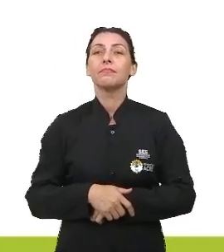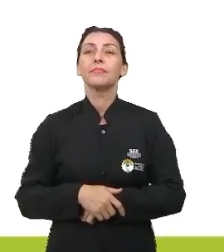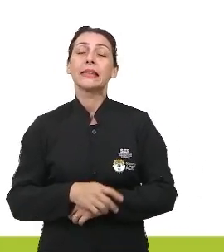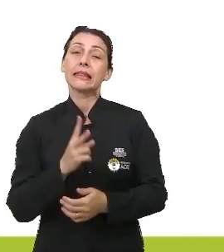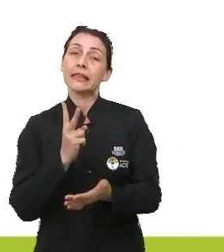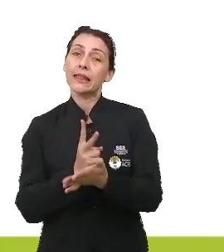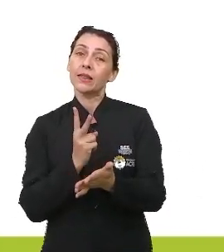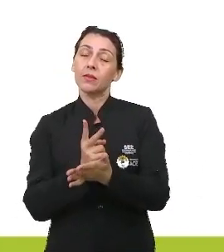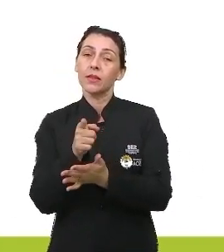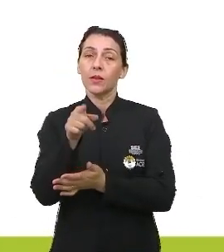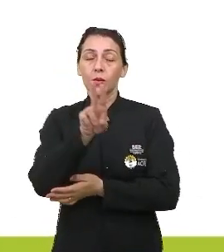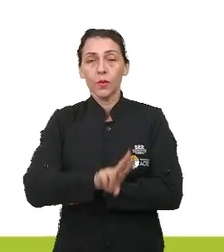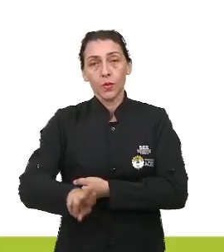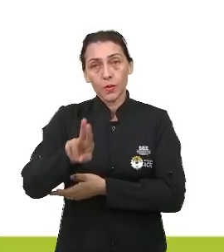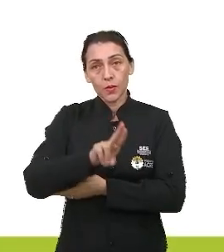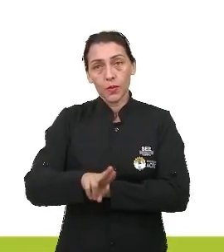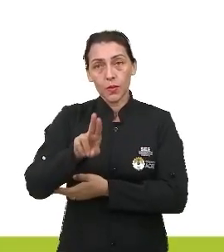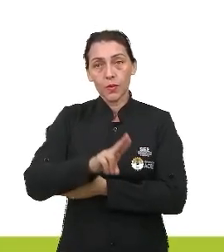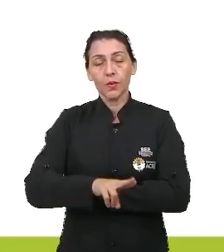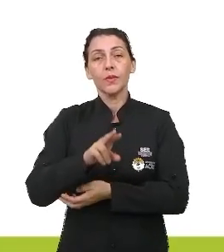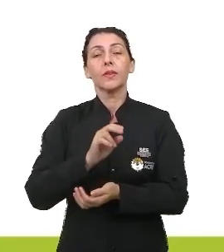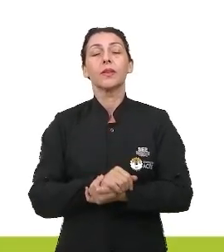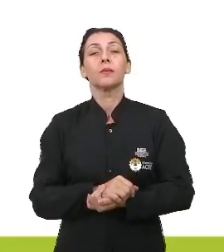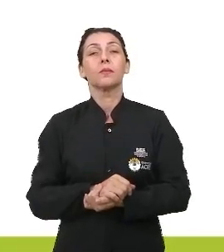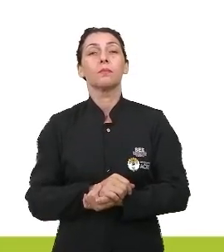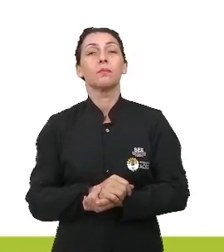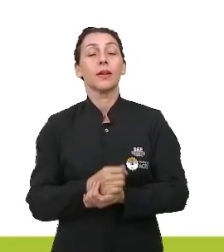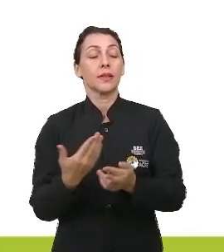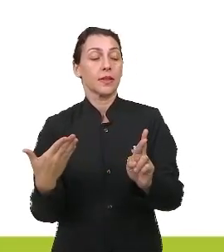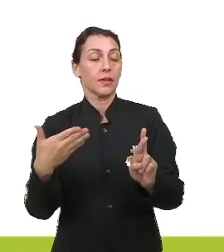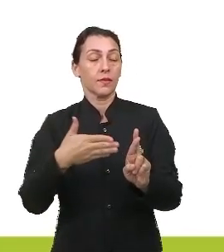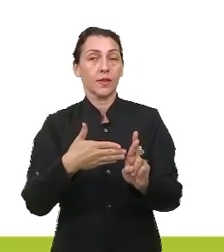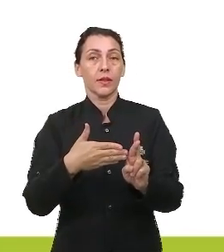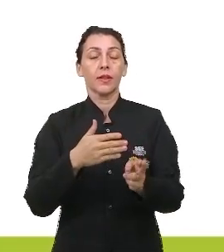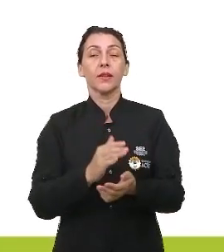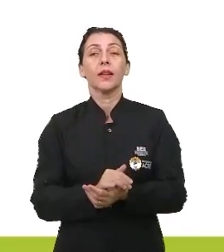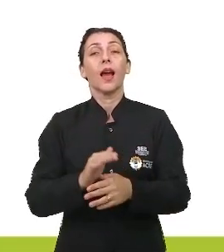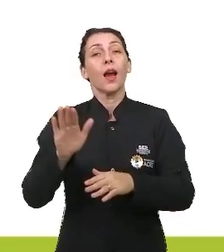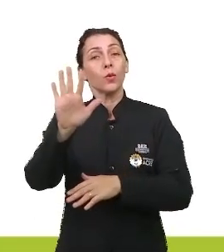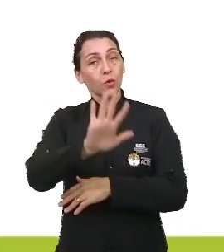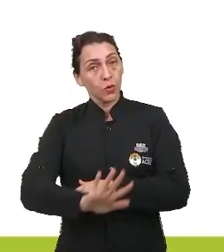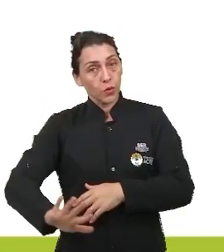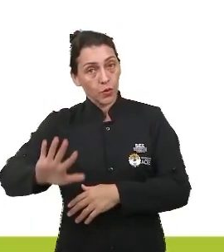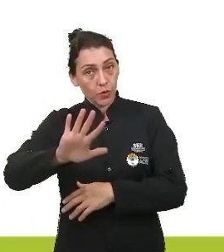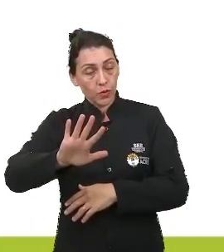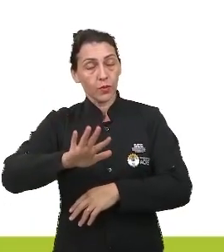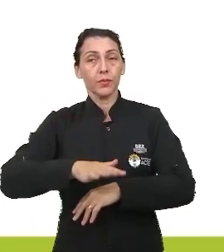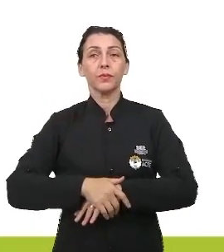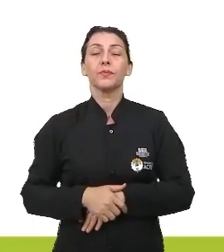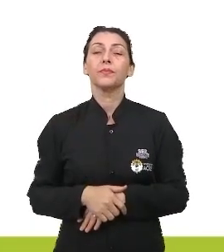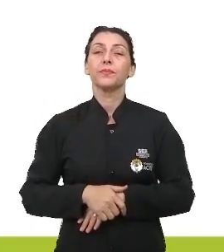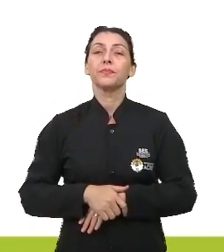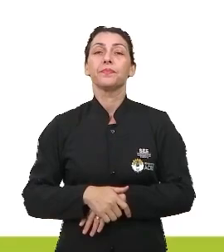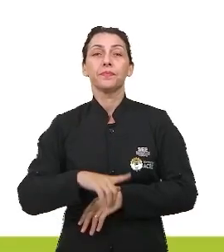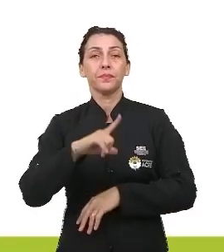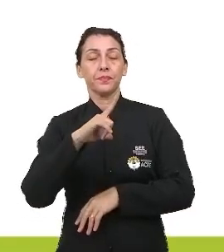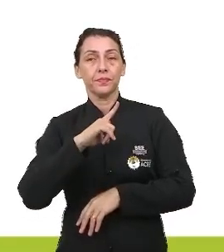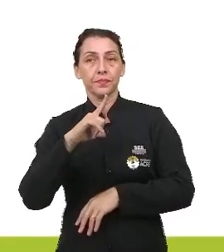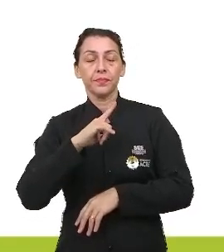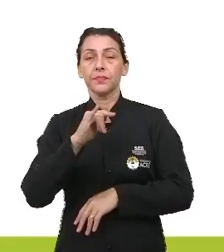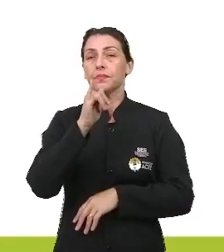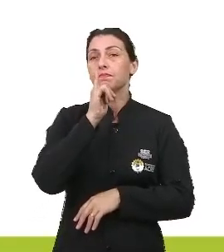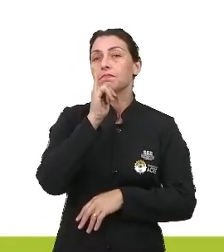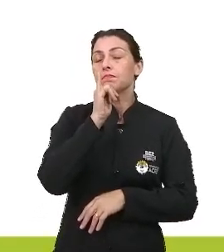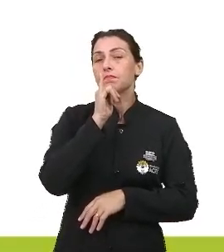sempre que você usa uma parte para se referir ao todo, ou vice-inversa. Temos aí um